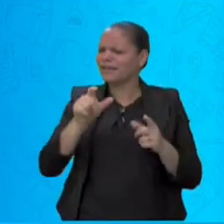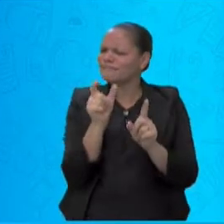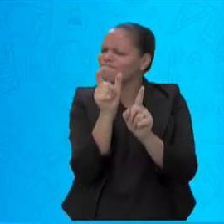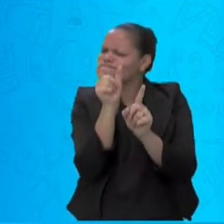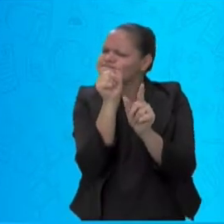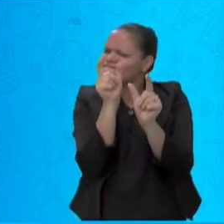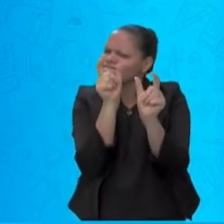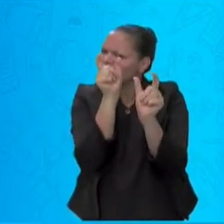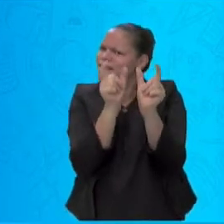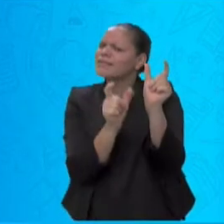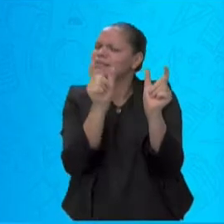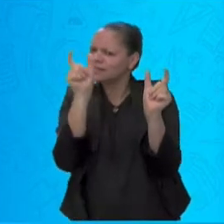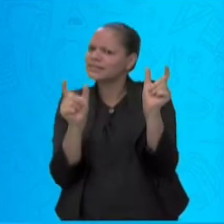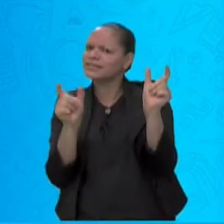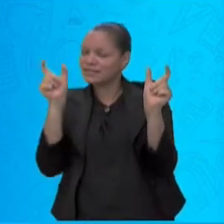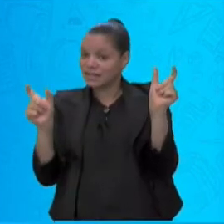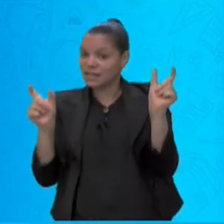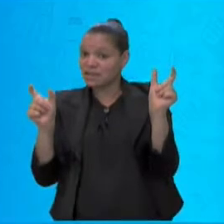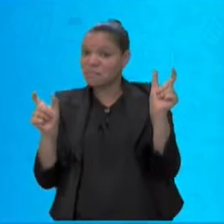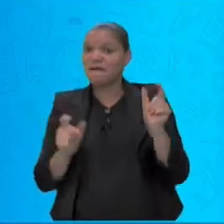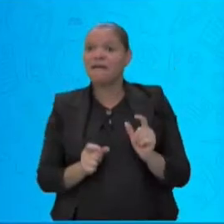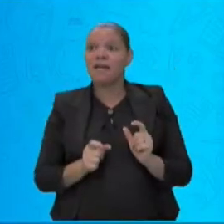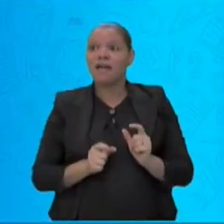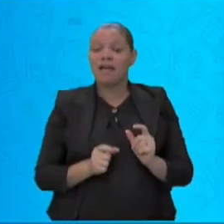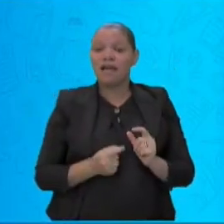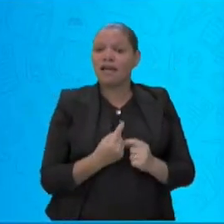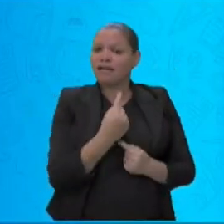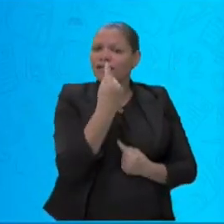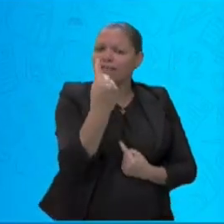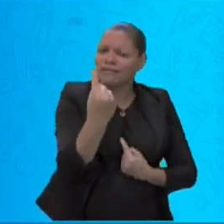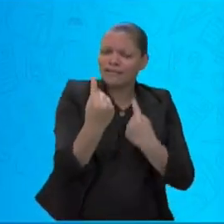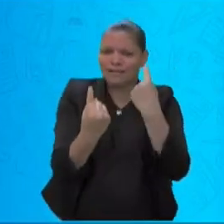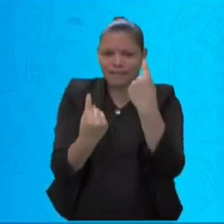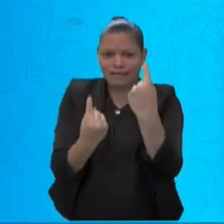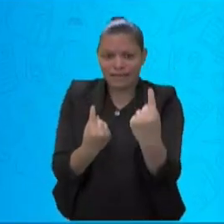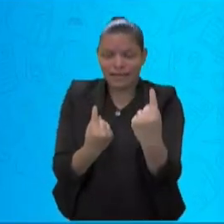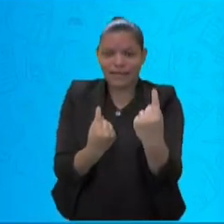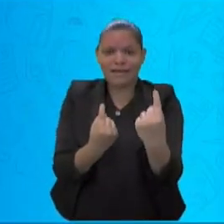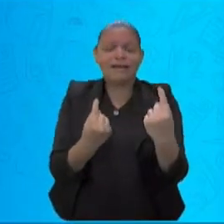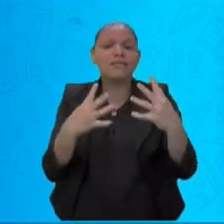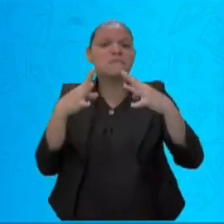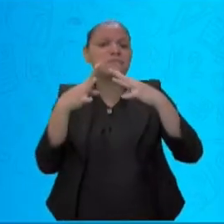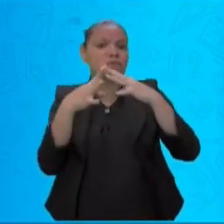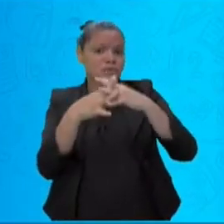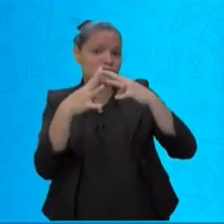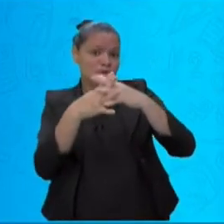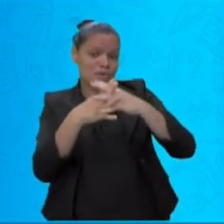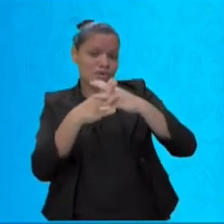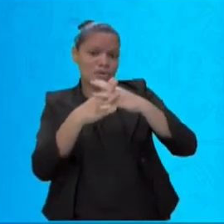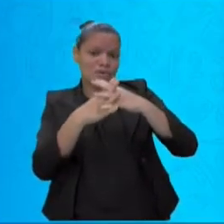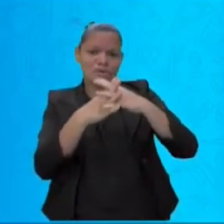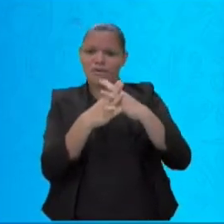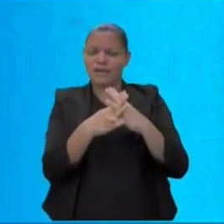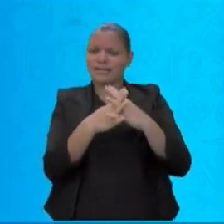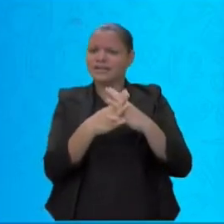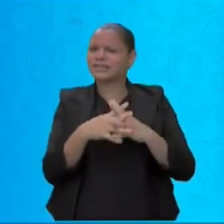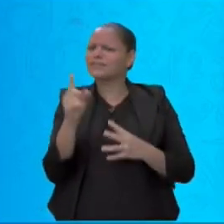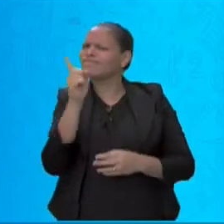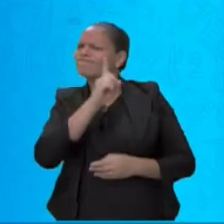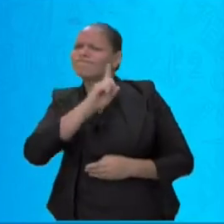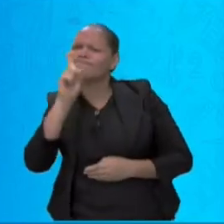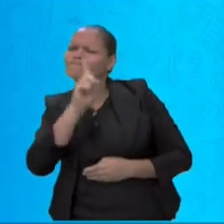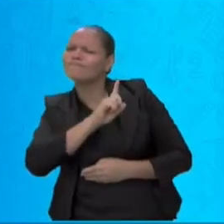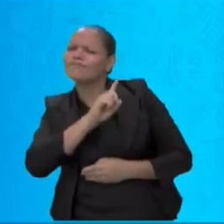cada consoante vai para uma sílaba. Eles não ficam juntos. Então, aí nós temos o